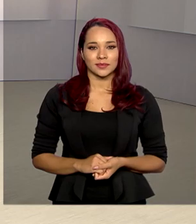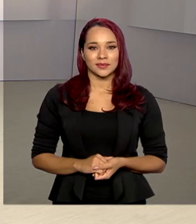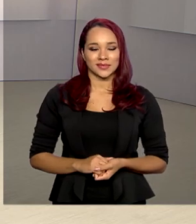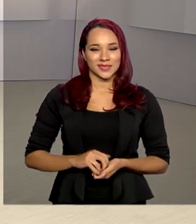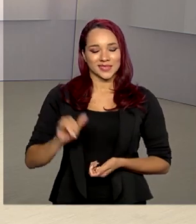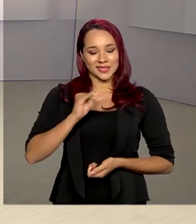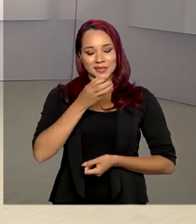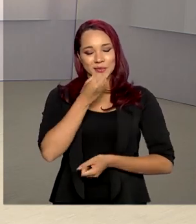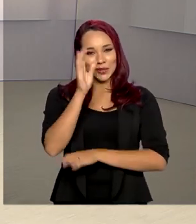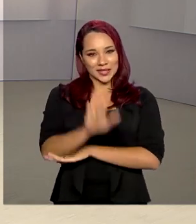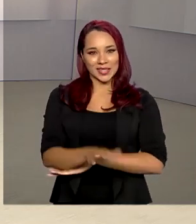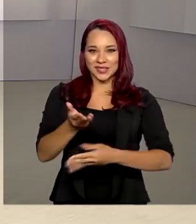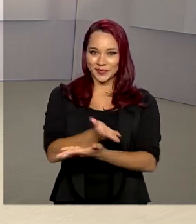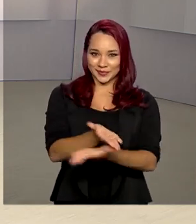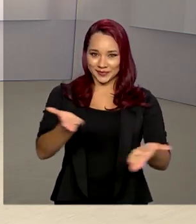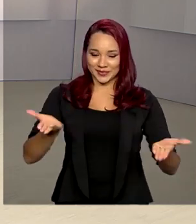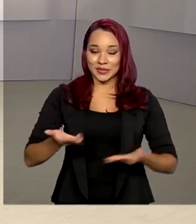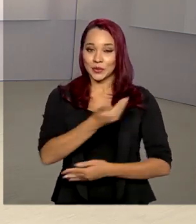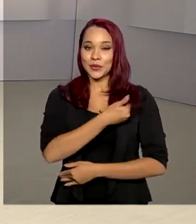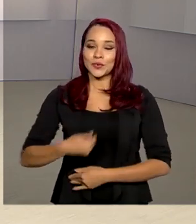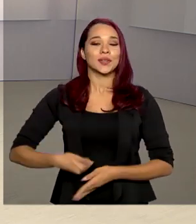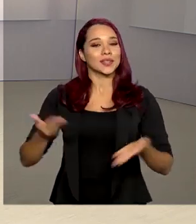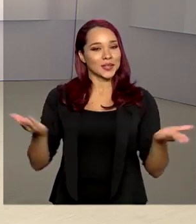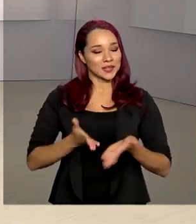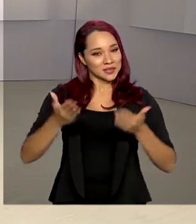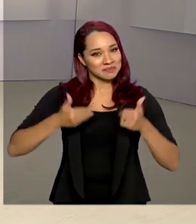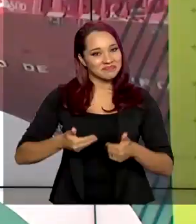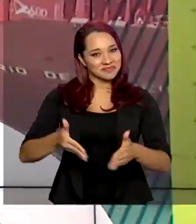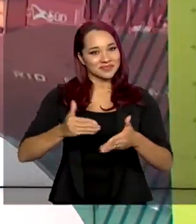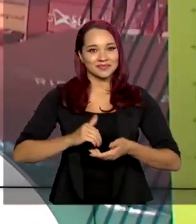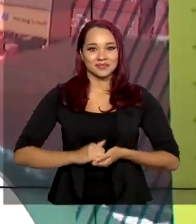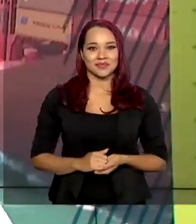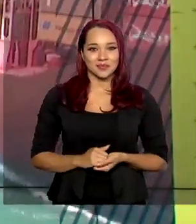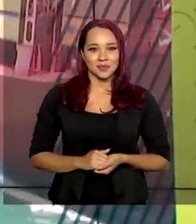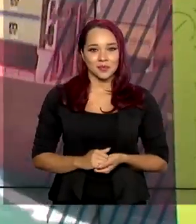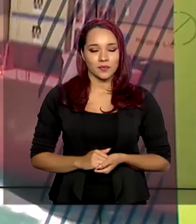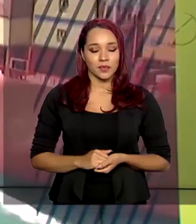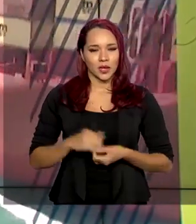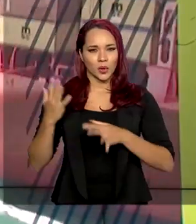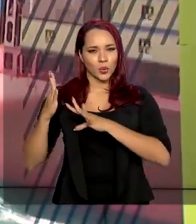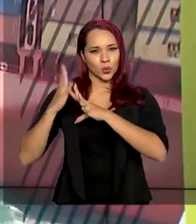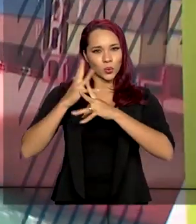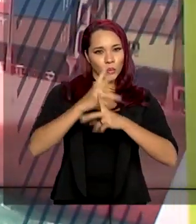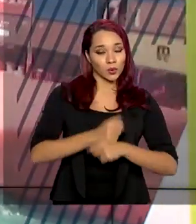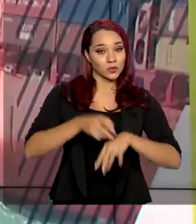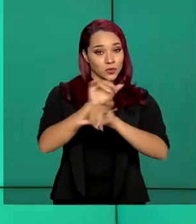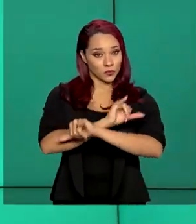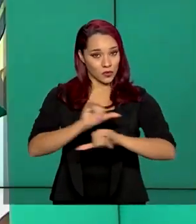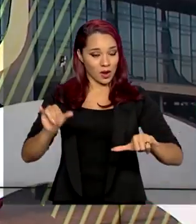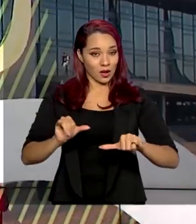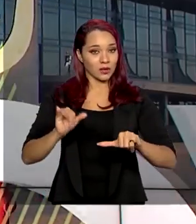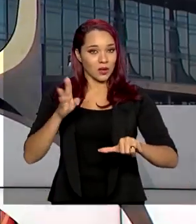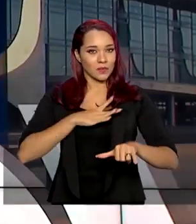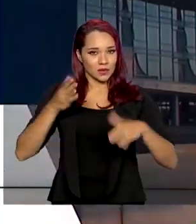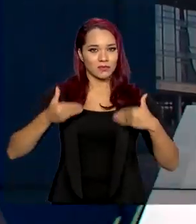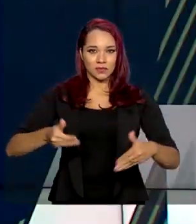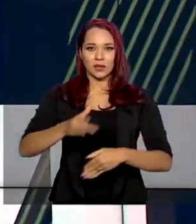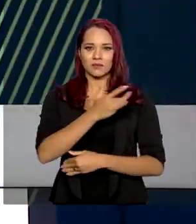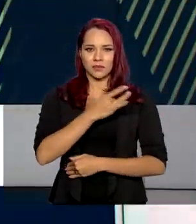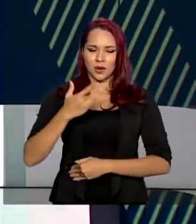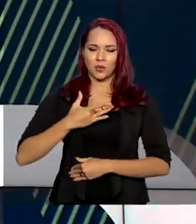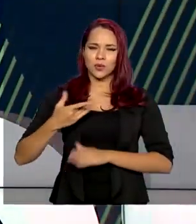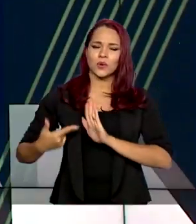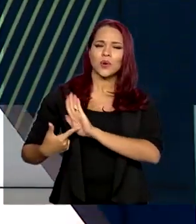Olá, boa tarde para você. O governo agora já está no ar. O balanço divulgado há pouco pelo Ministério da Saúde